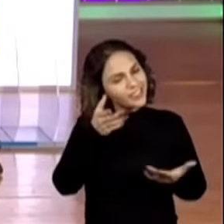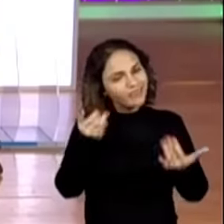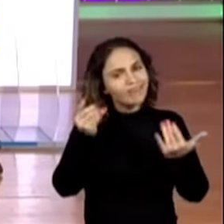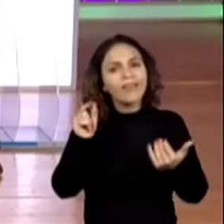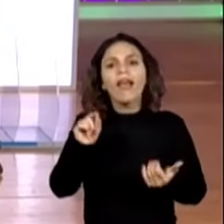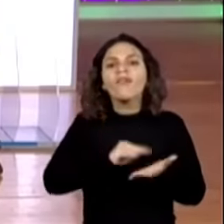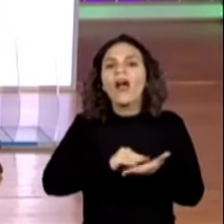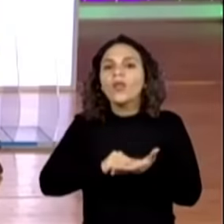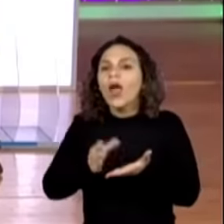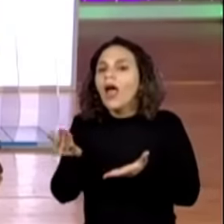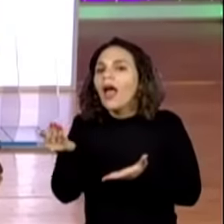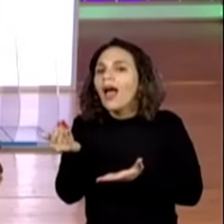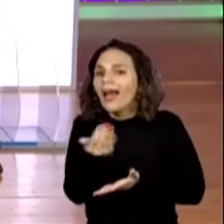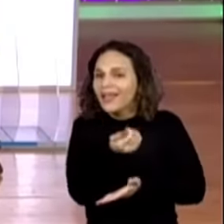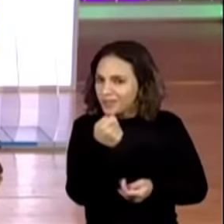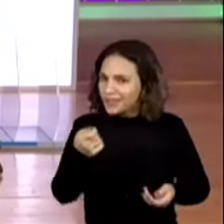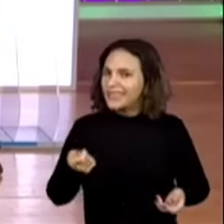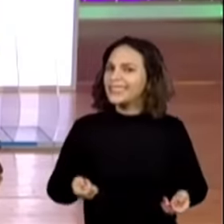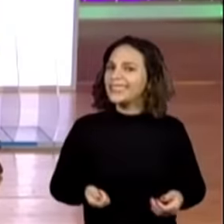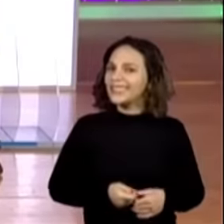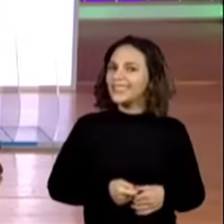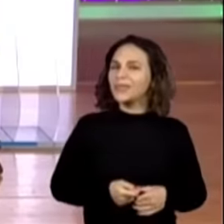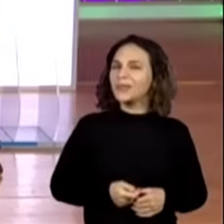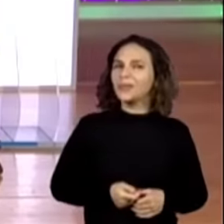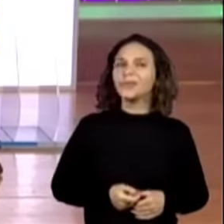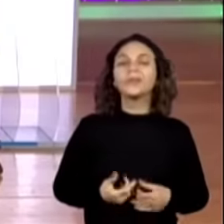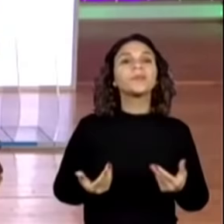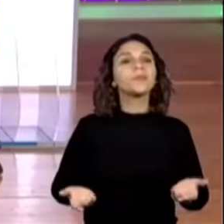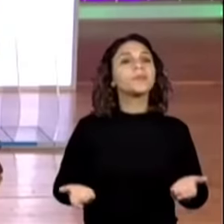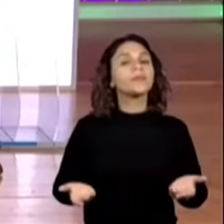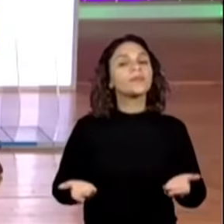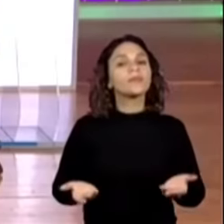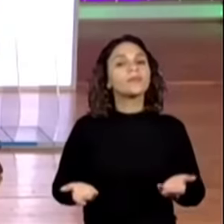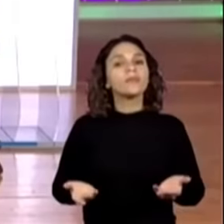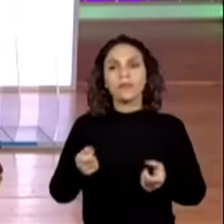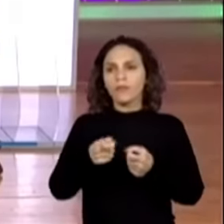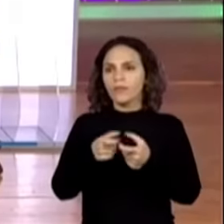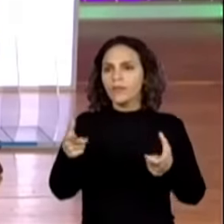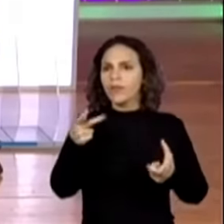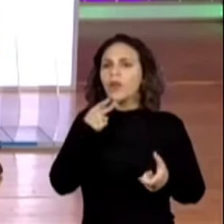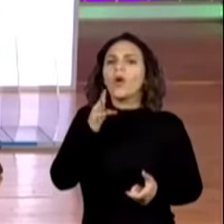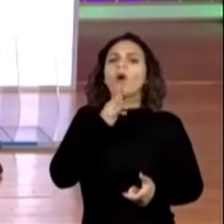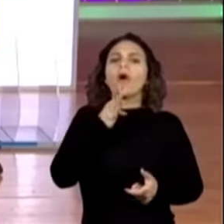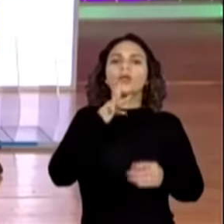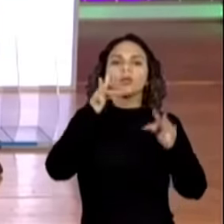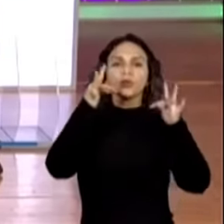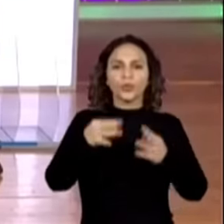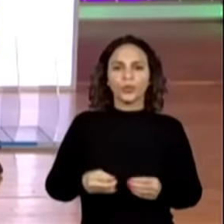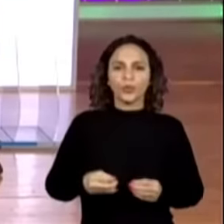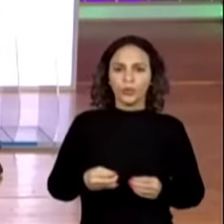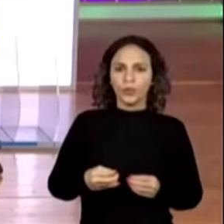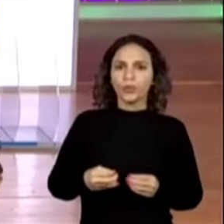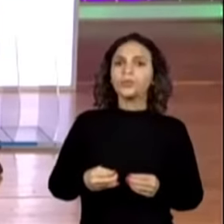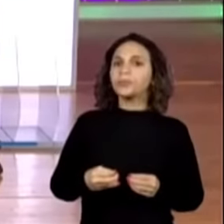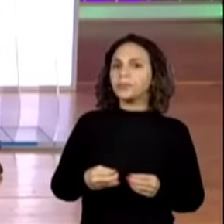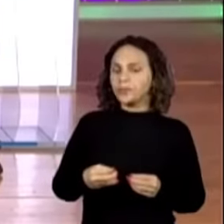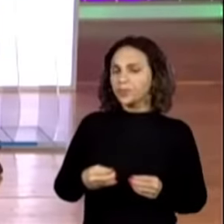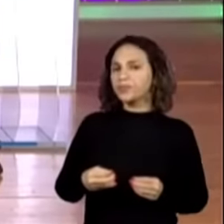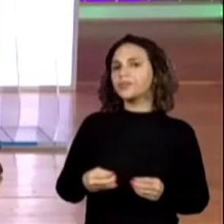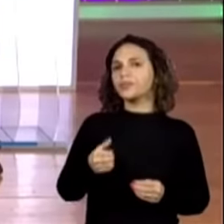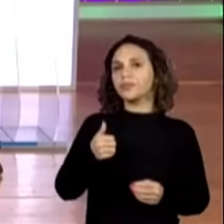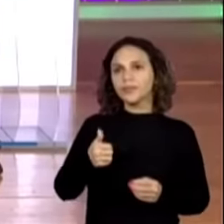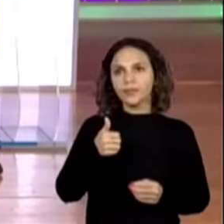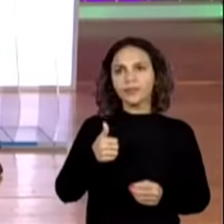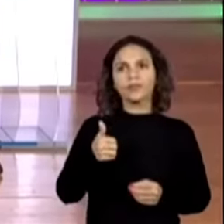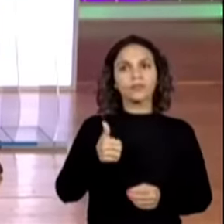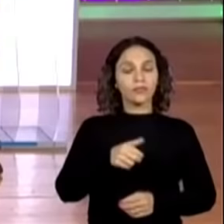os professores puxar a orelhinha de vocês. E aí, gente? A maioria tá dizendo que sim. A turminha do quinto ano B